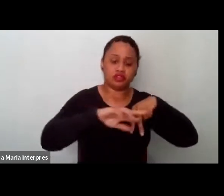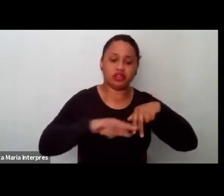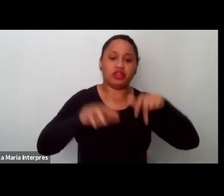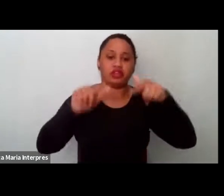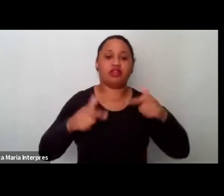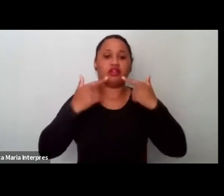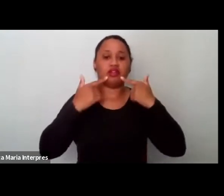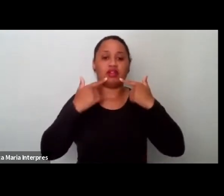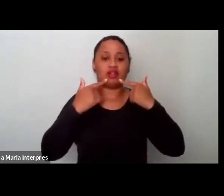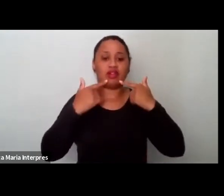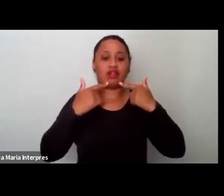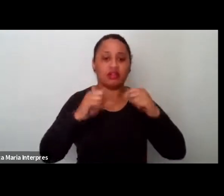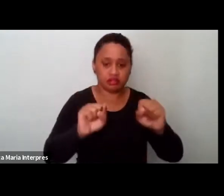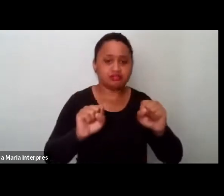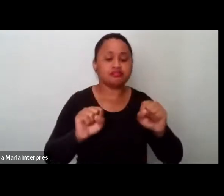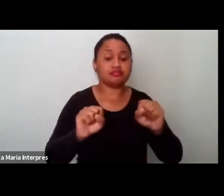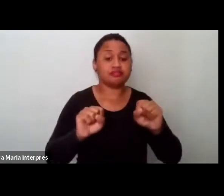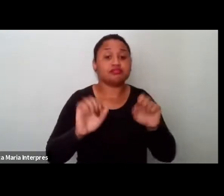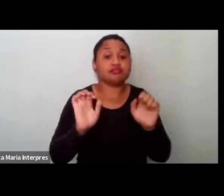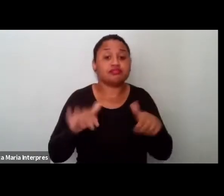infantil. Ou seja,